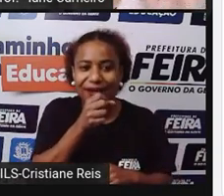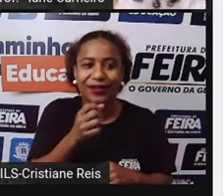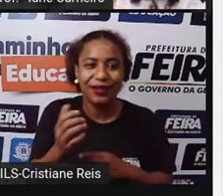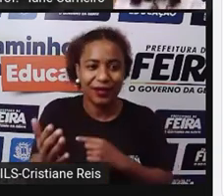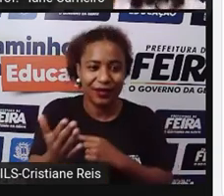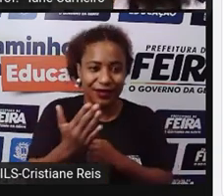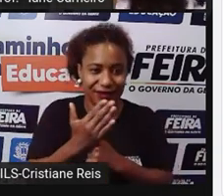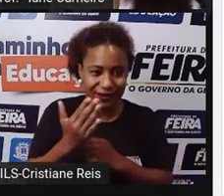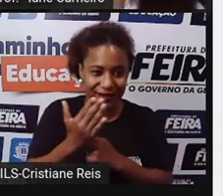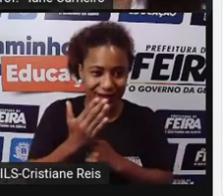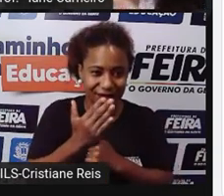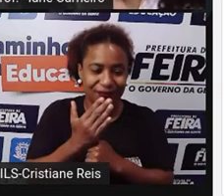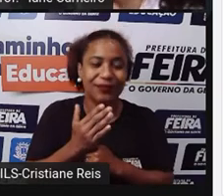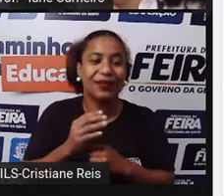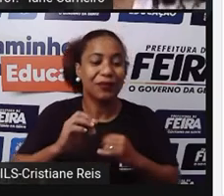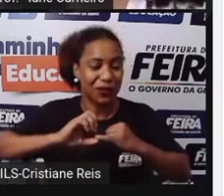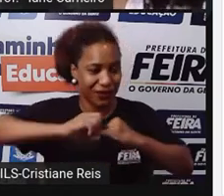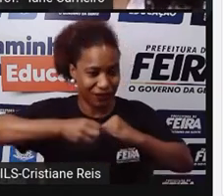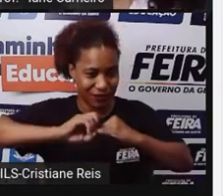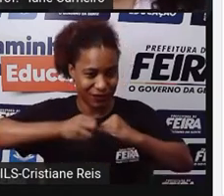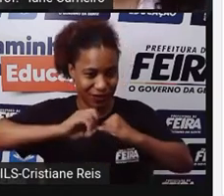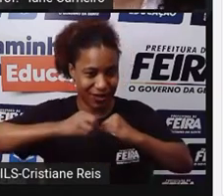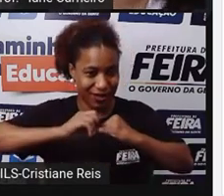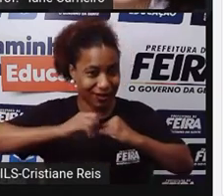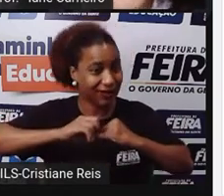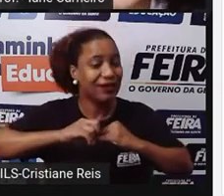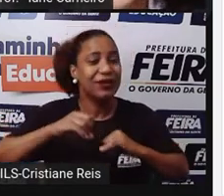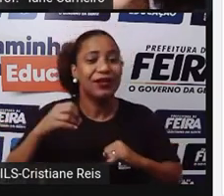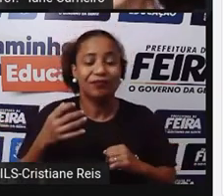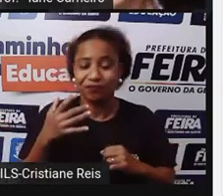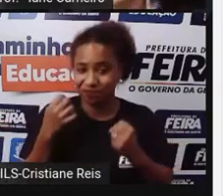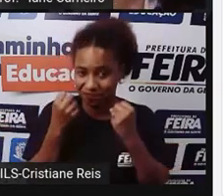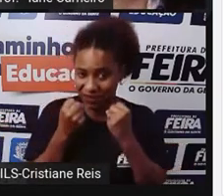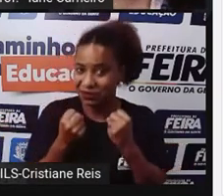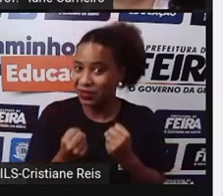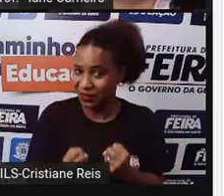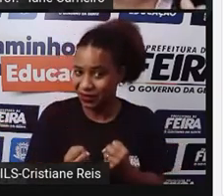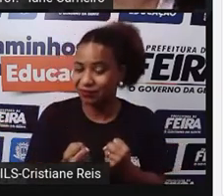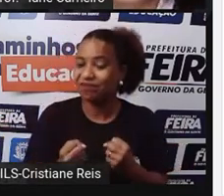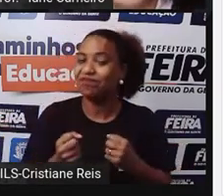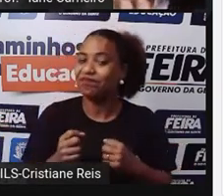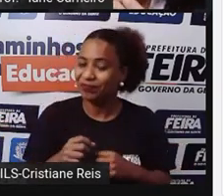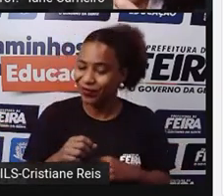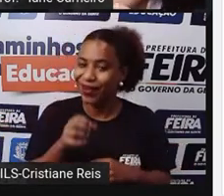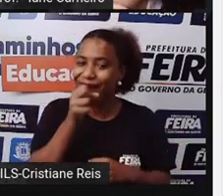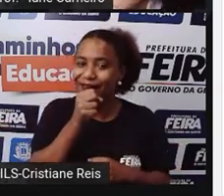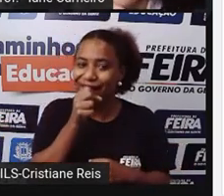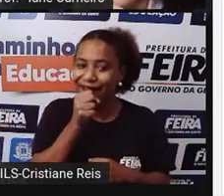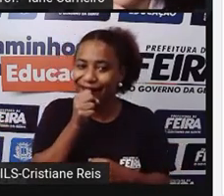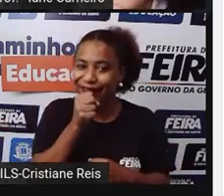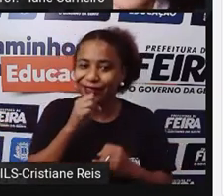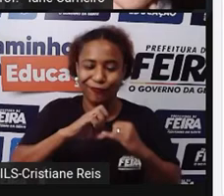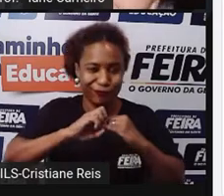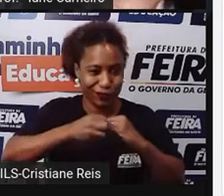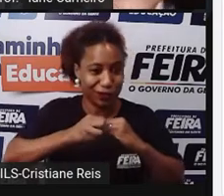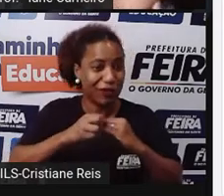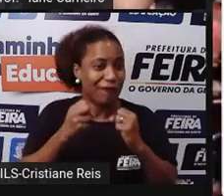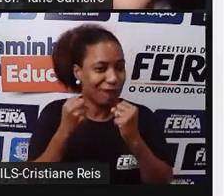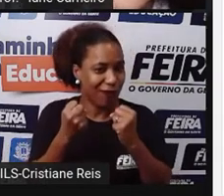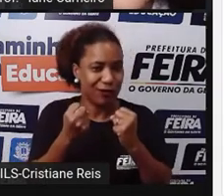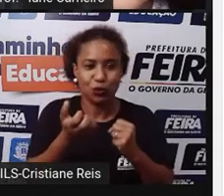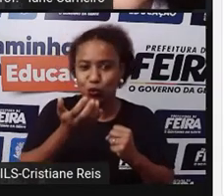cortar Quebrar a gordura Da feijoada Porque é uma comida Bem pesadinha É bem forte A feijoada